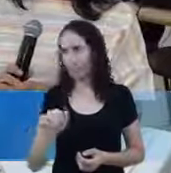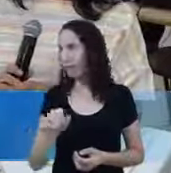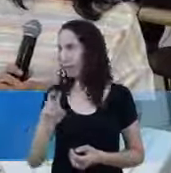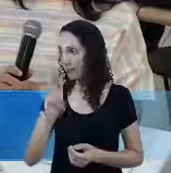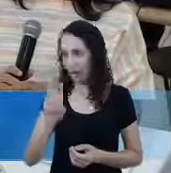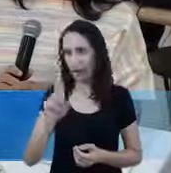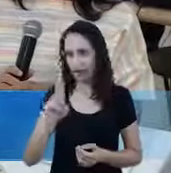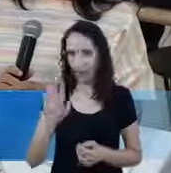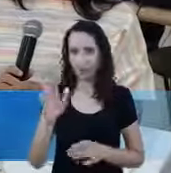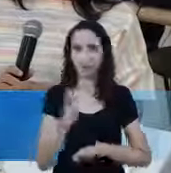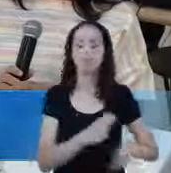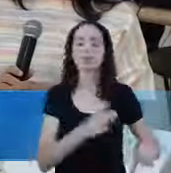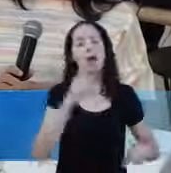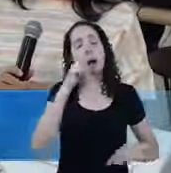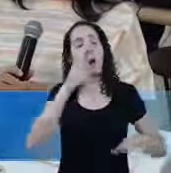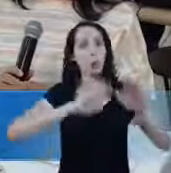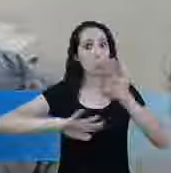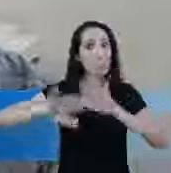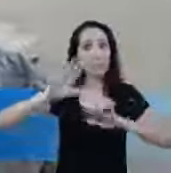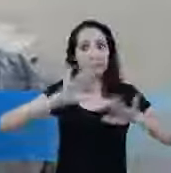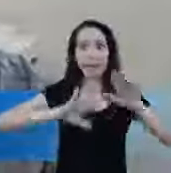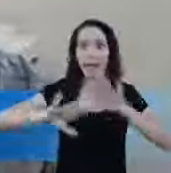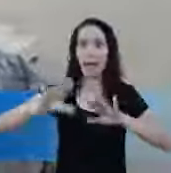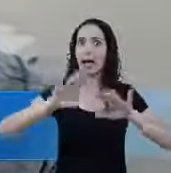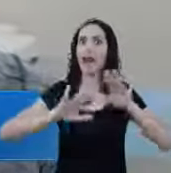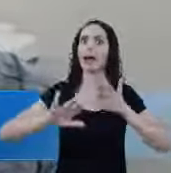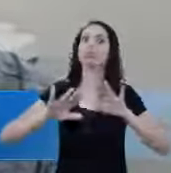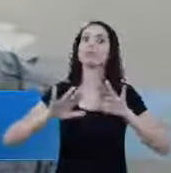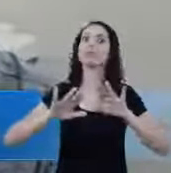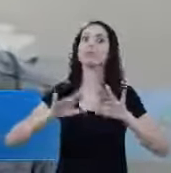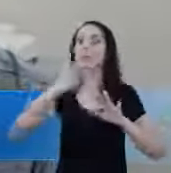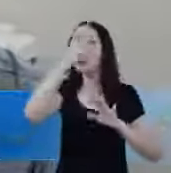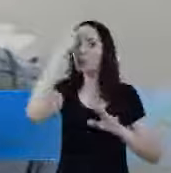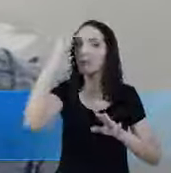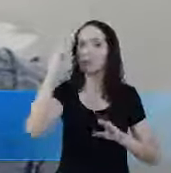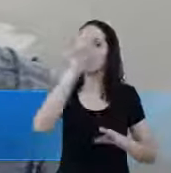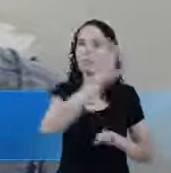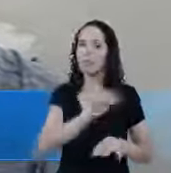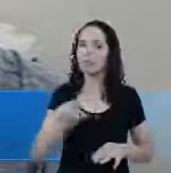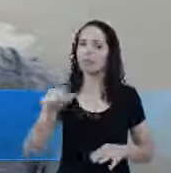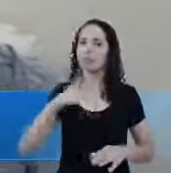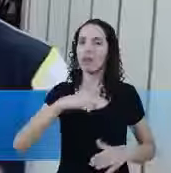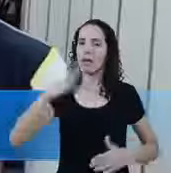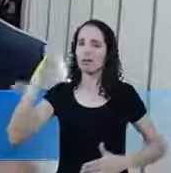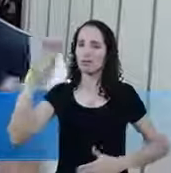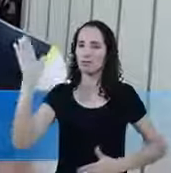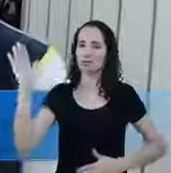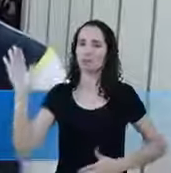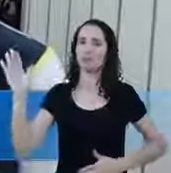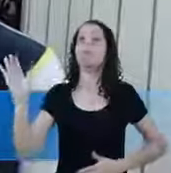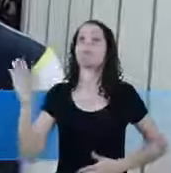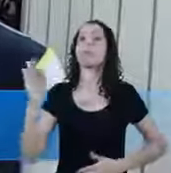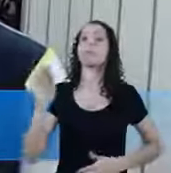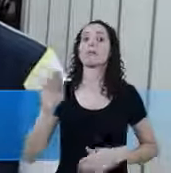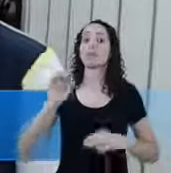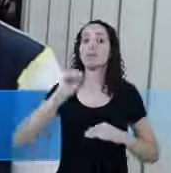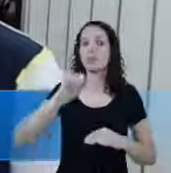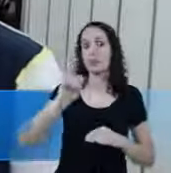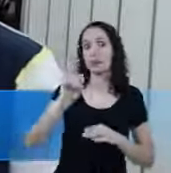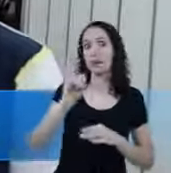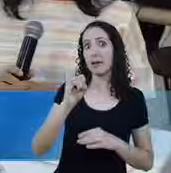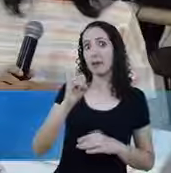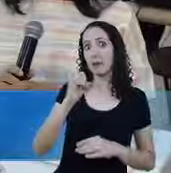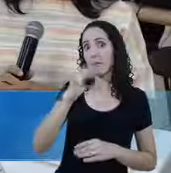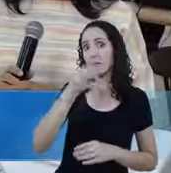doutor Cuidado com os links Cuidado com coisa pronta Tem muito malandro aí no processo Se procurar alguém que seja de confiança